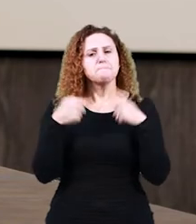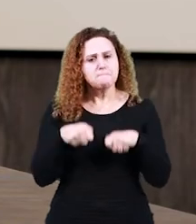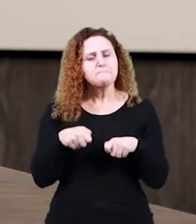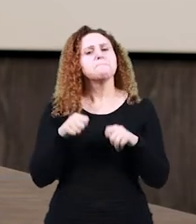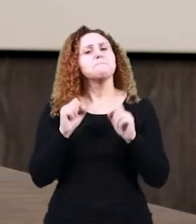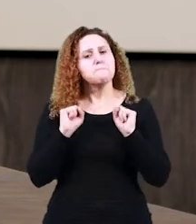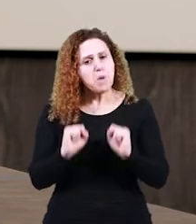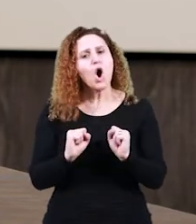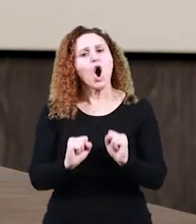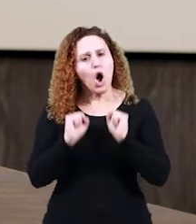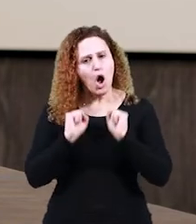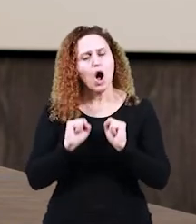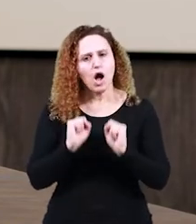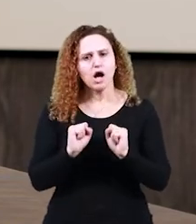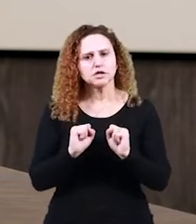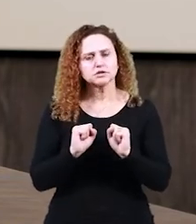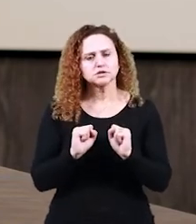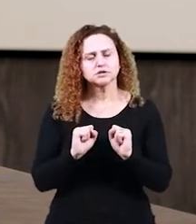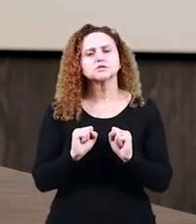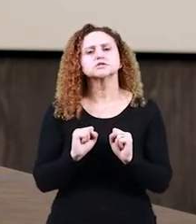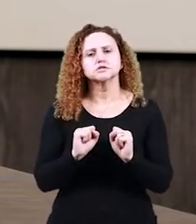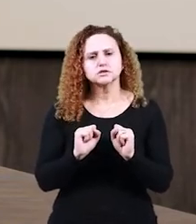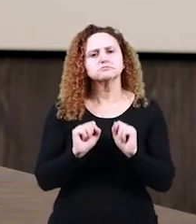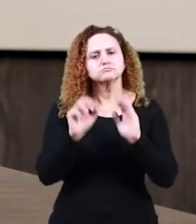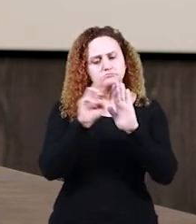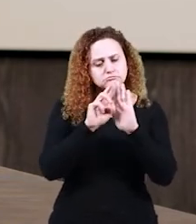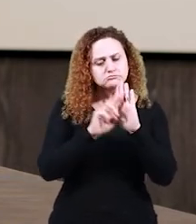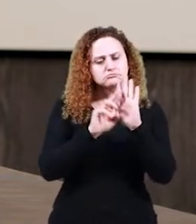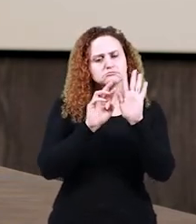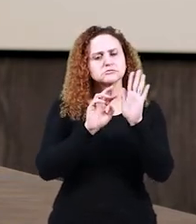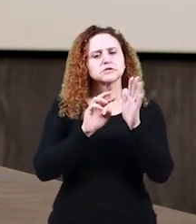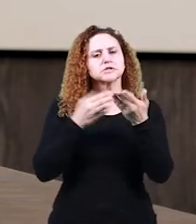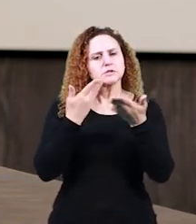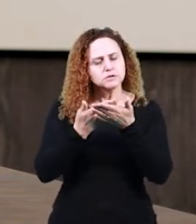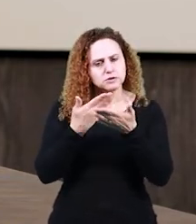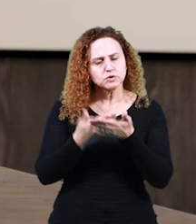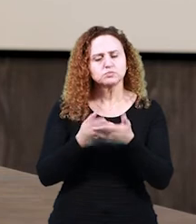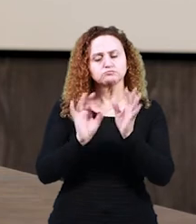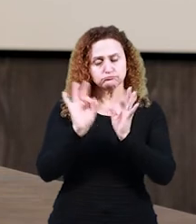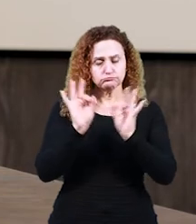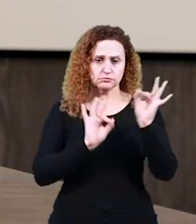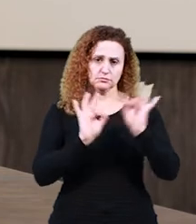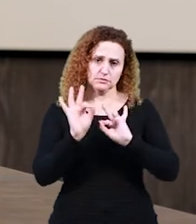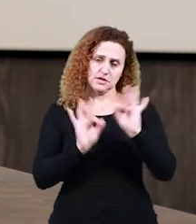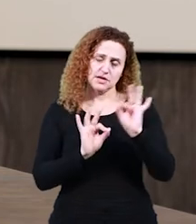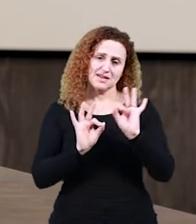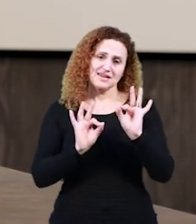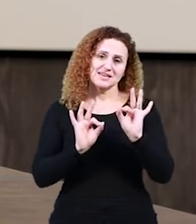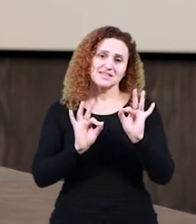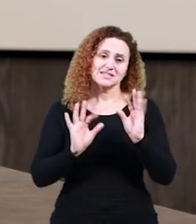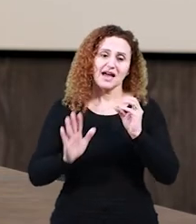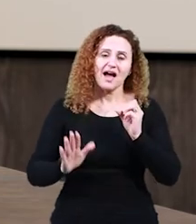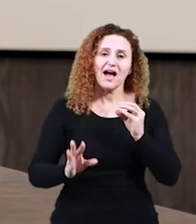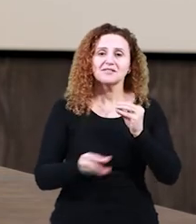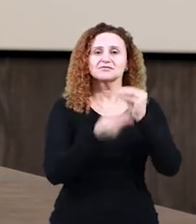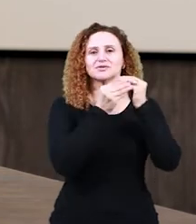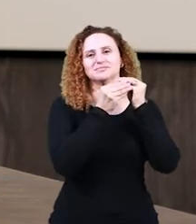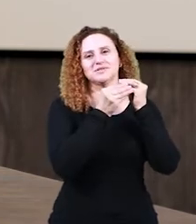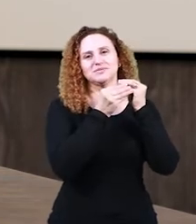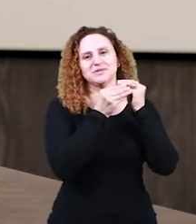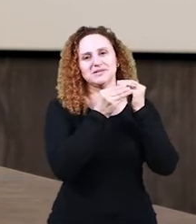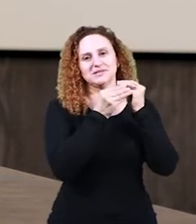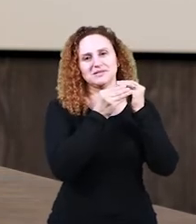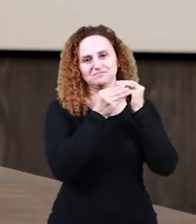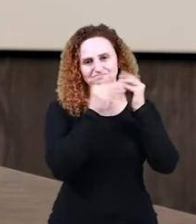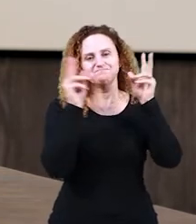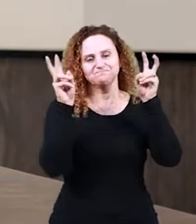sistematizar o estudo da variação. Então, essa é a grande contribuição da sociolinguística para os